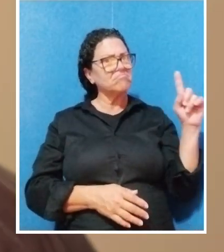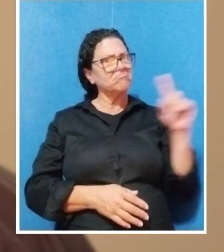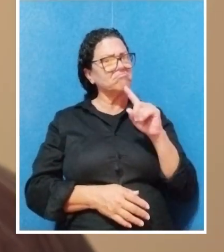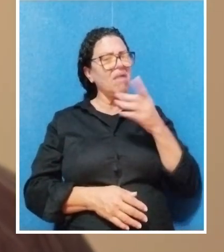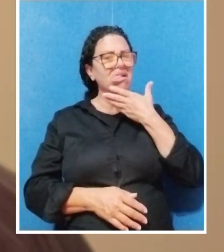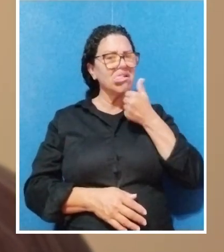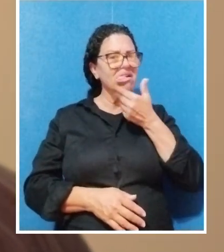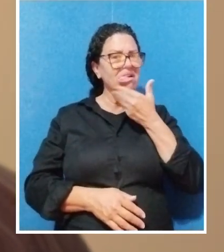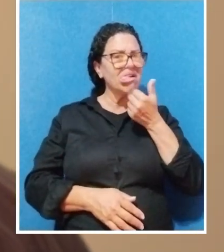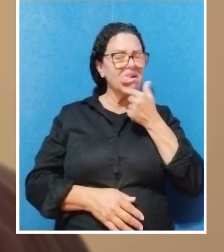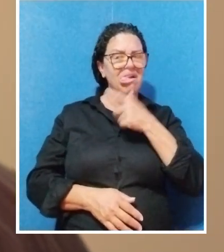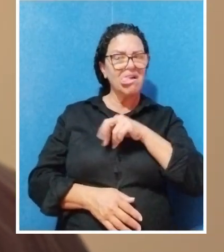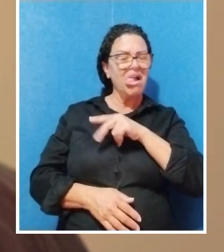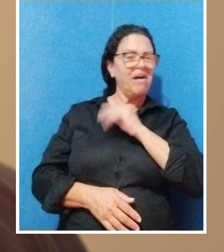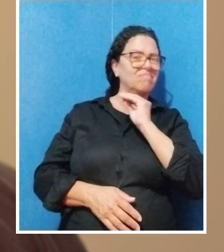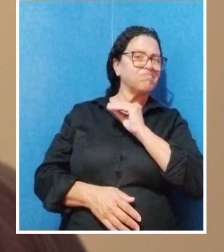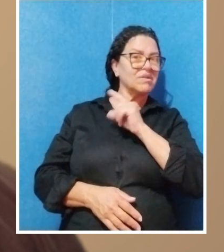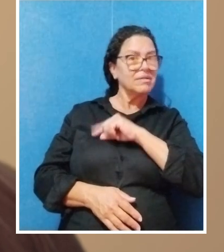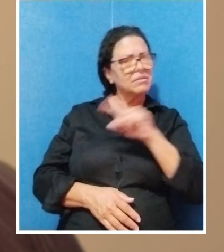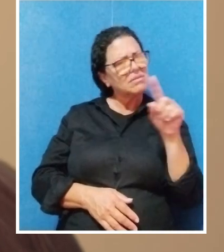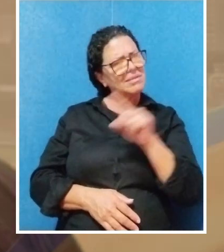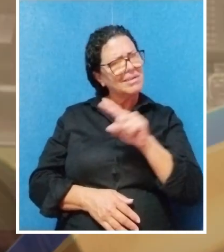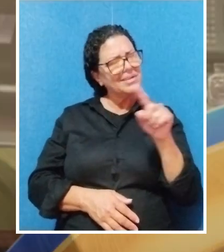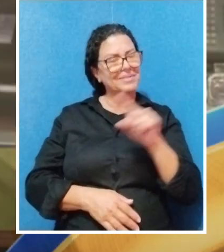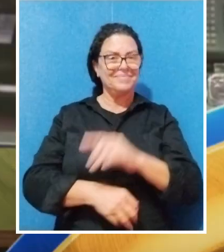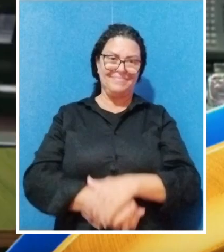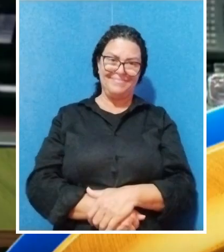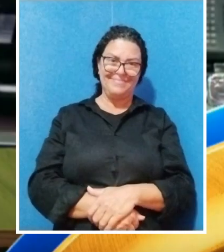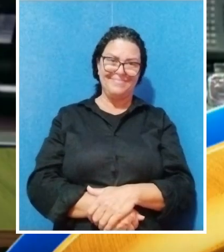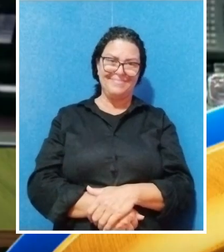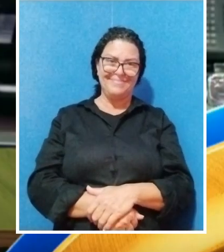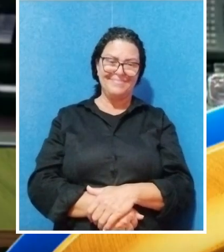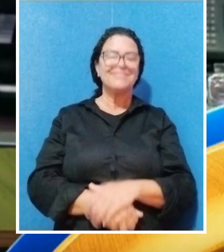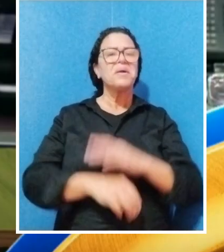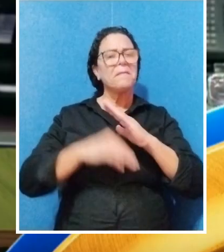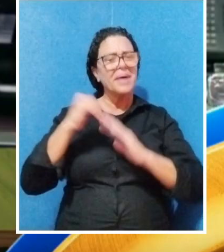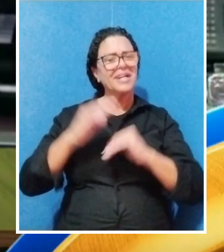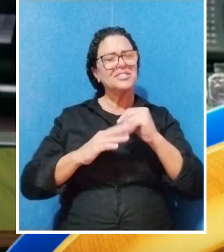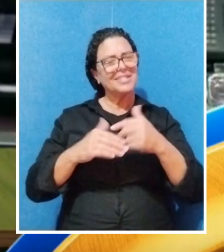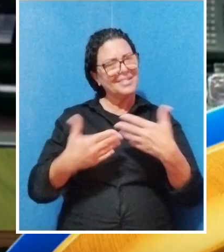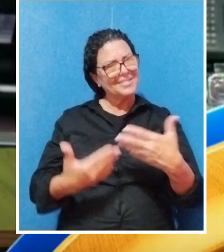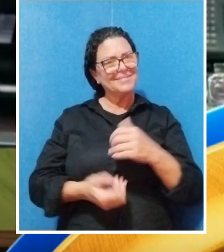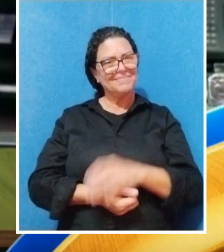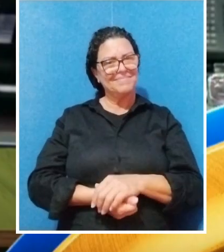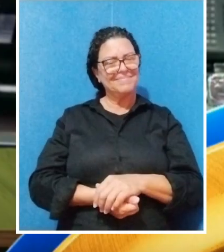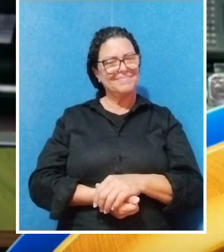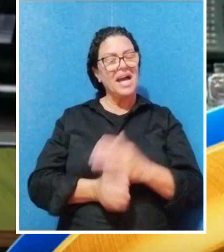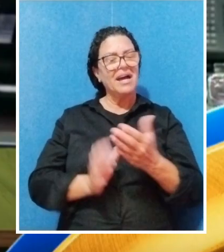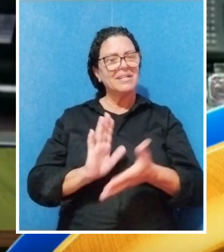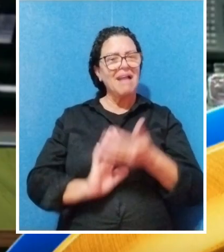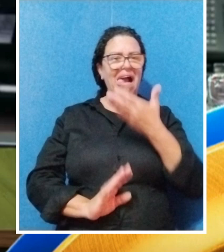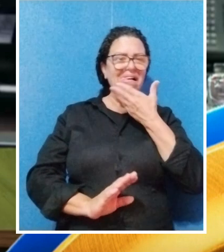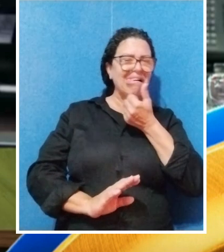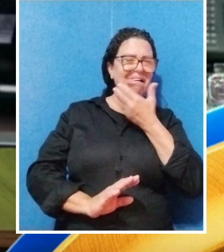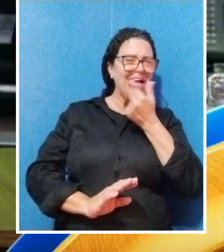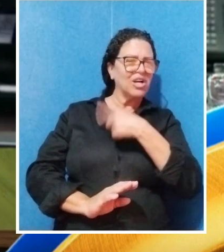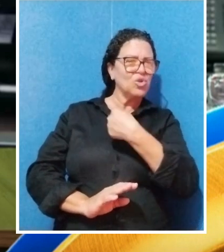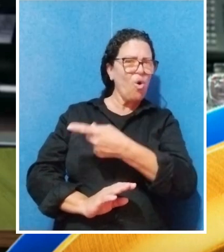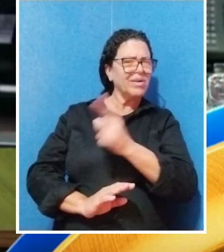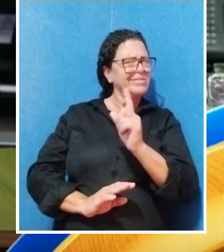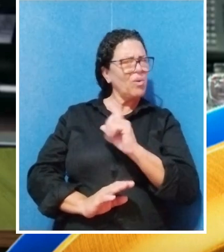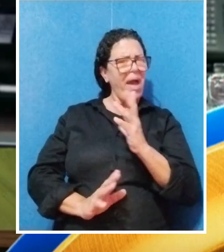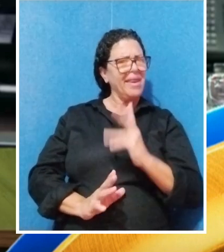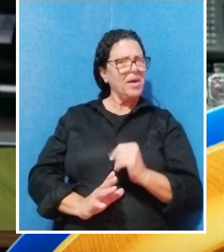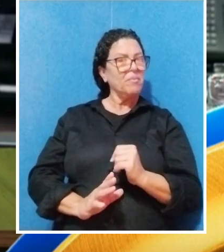pensar em tirar vantagens do seu irmão. Irmãos e irmãs, vamos praticar isso. Tirar a vantagem